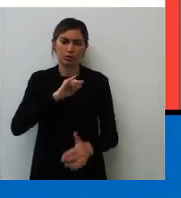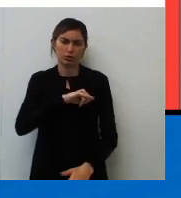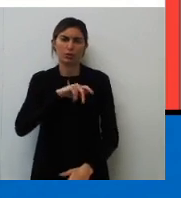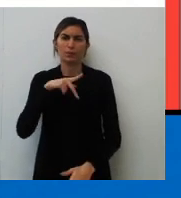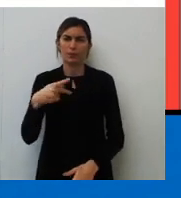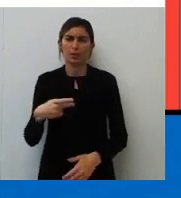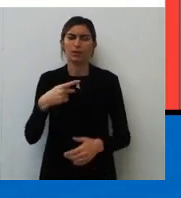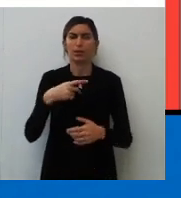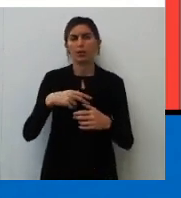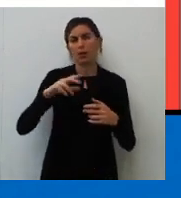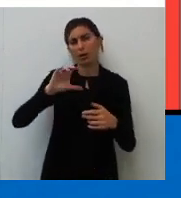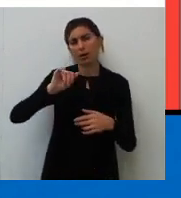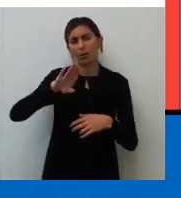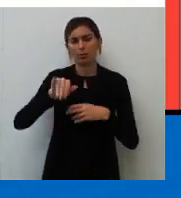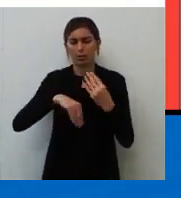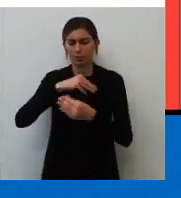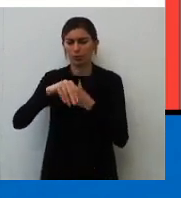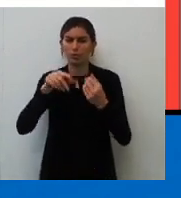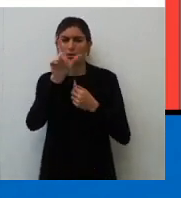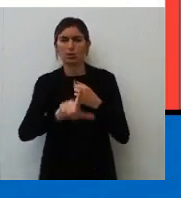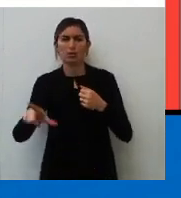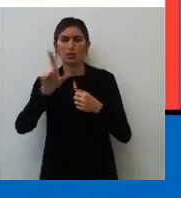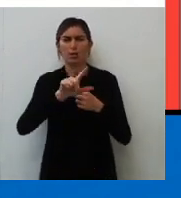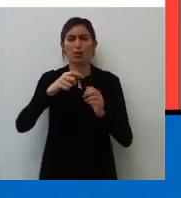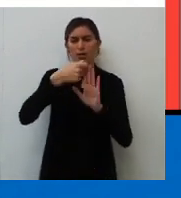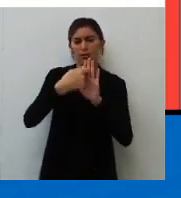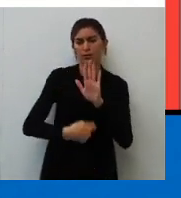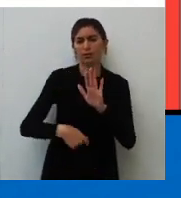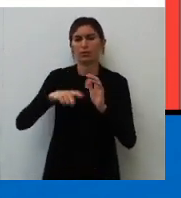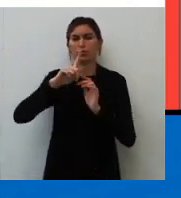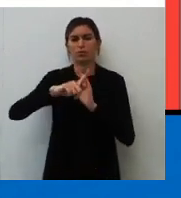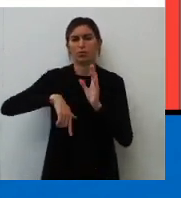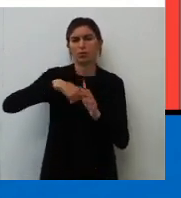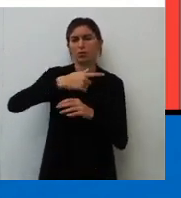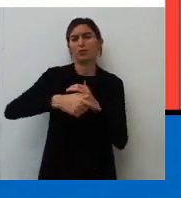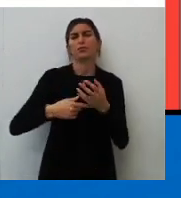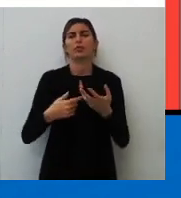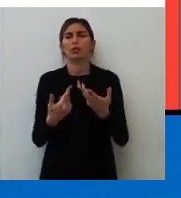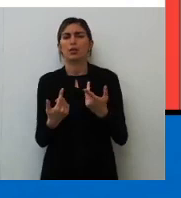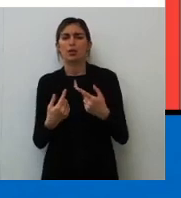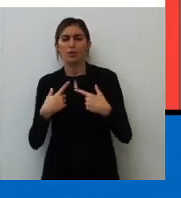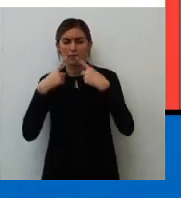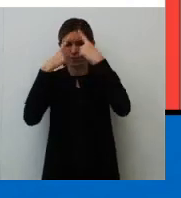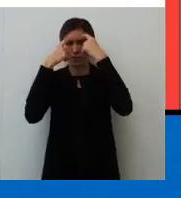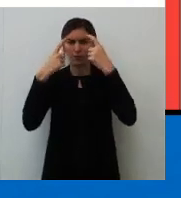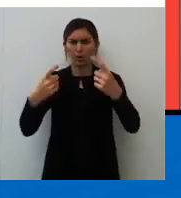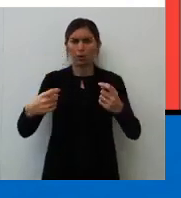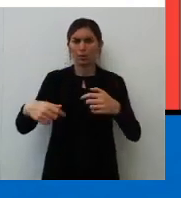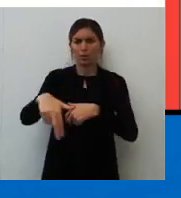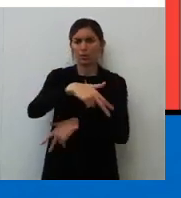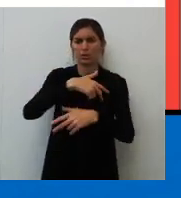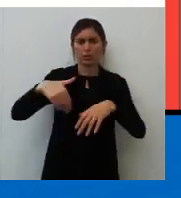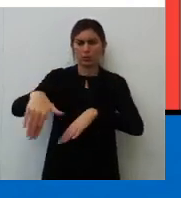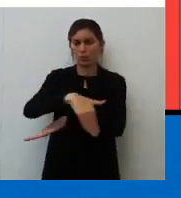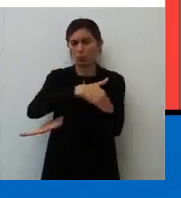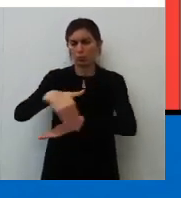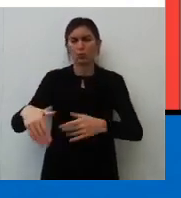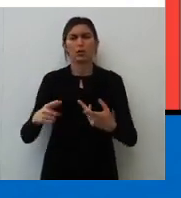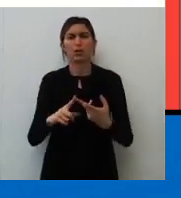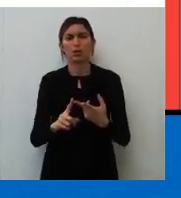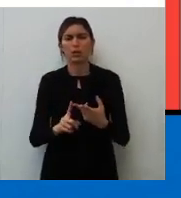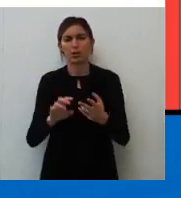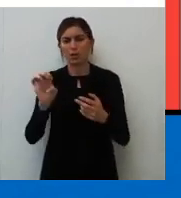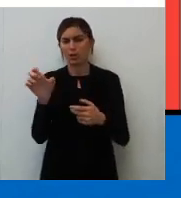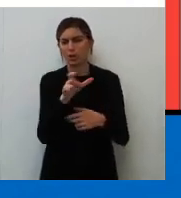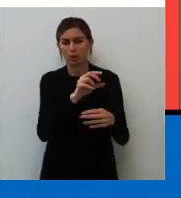pernambucano da Cabo Gá, misturando literatura, redação e geografia. Né? A questão de violência urbana, falar da questão do